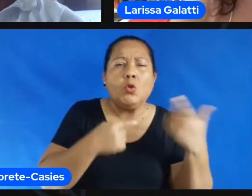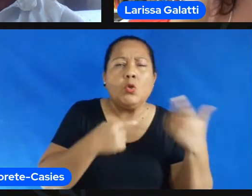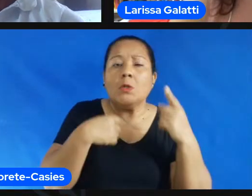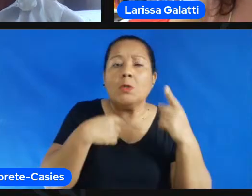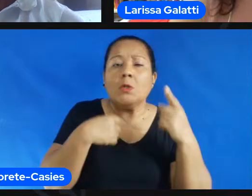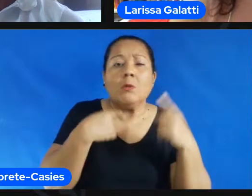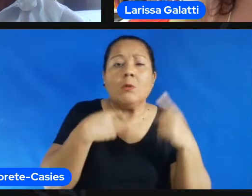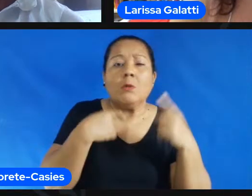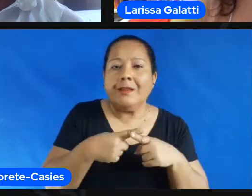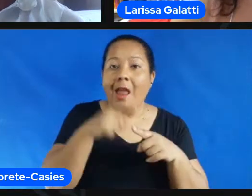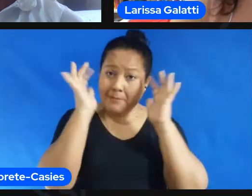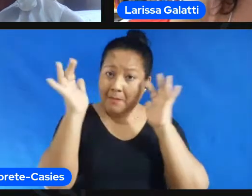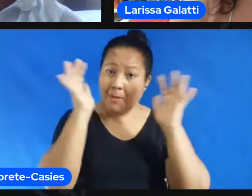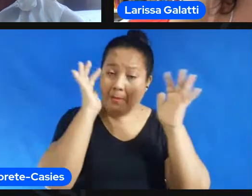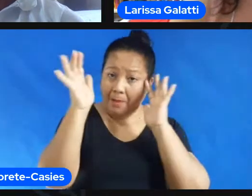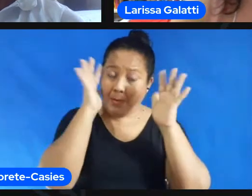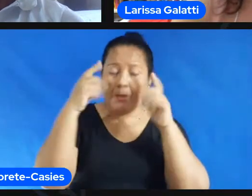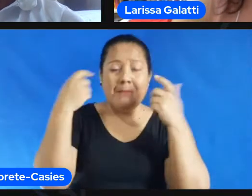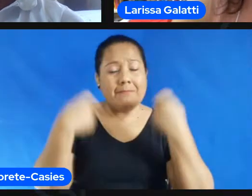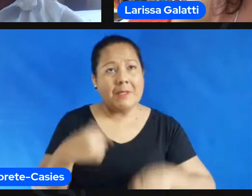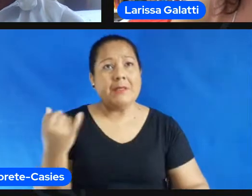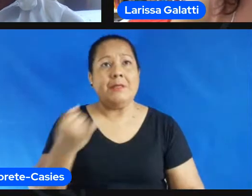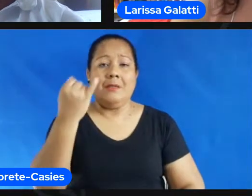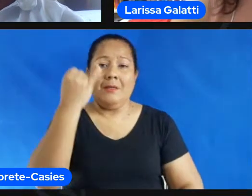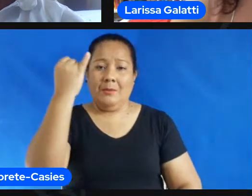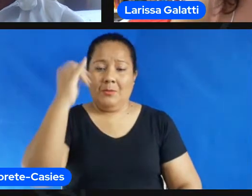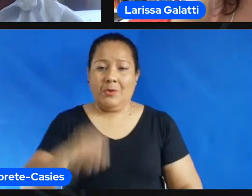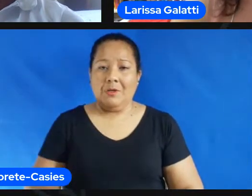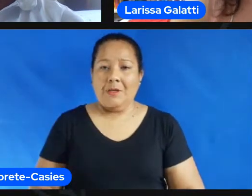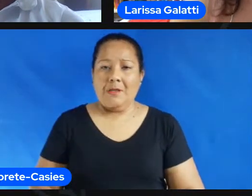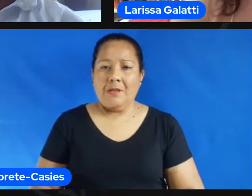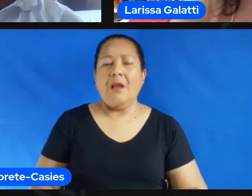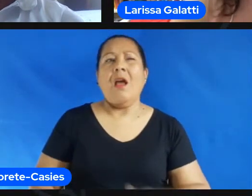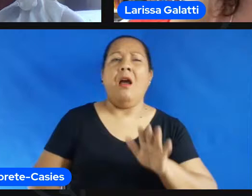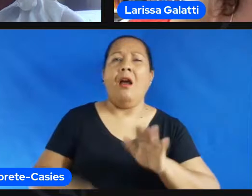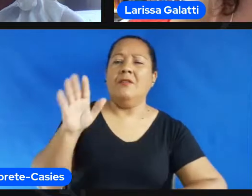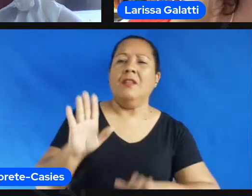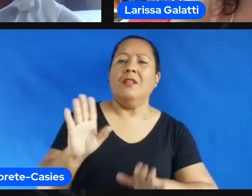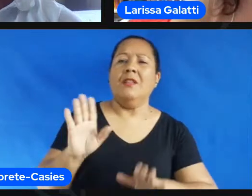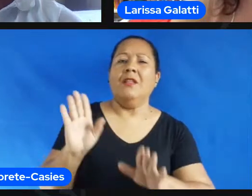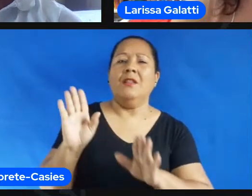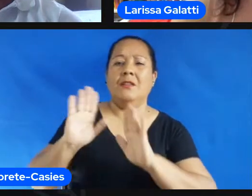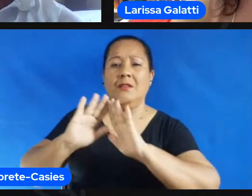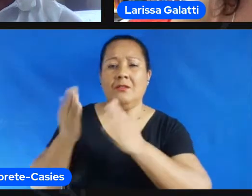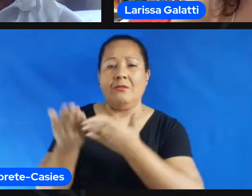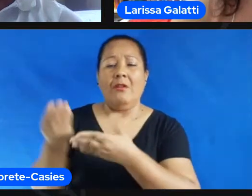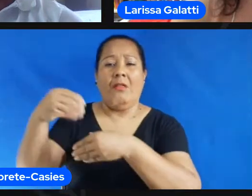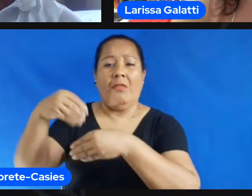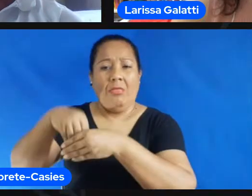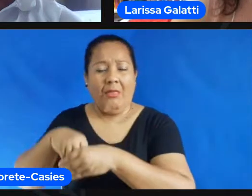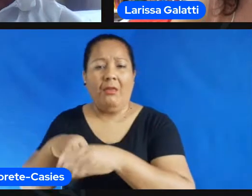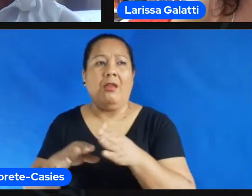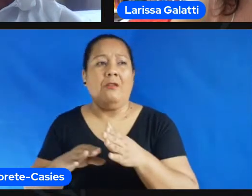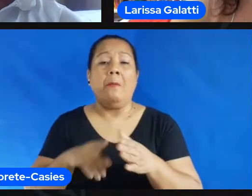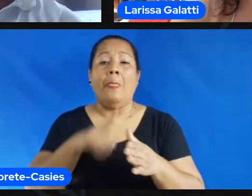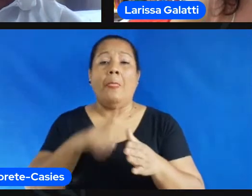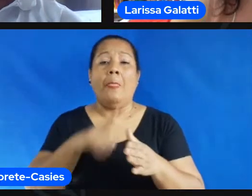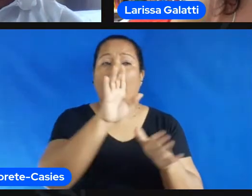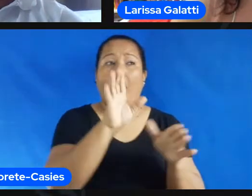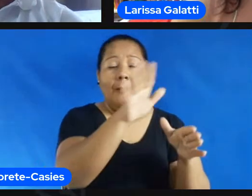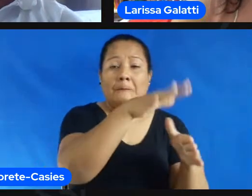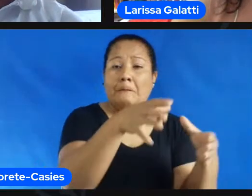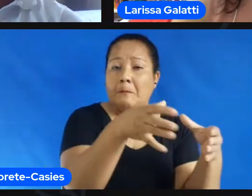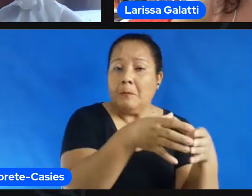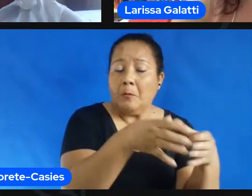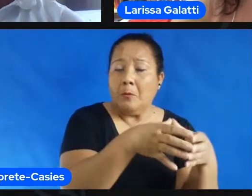suportes né será que aqui na minha escola no meu clube eu tenho uma hora cada 15 dias que seja pra planejar né